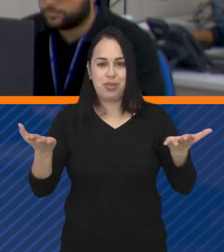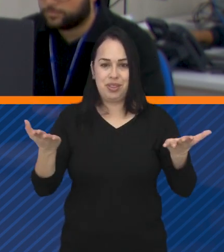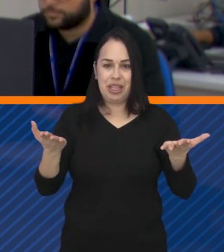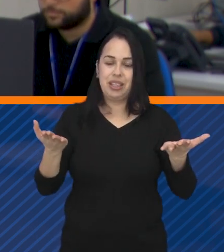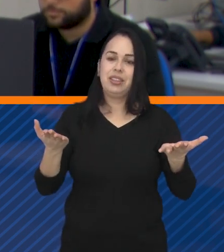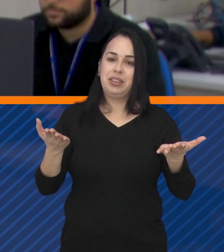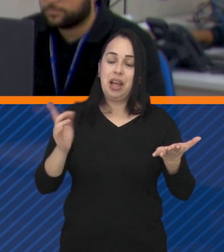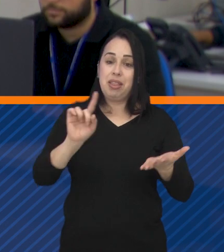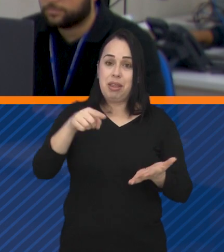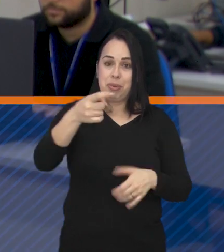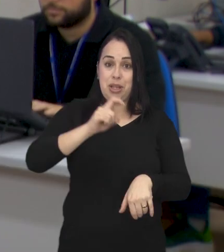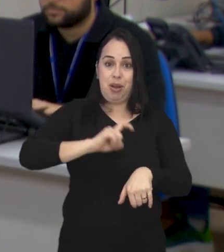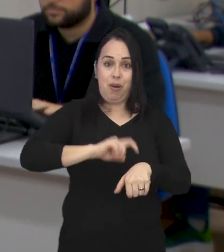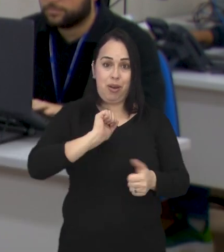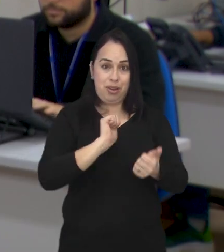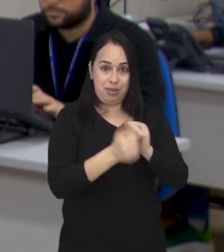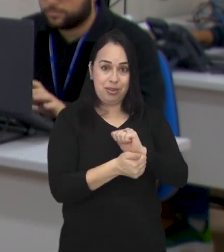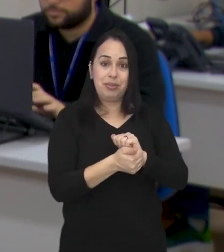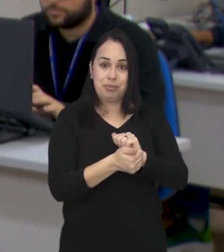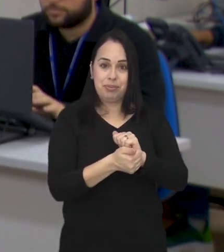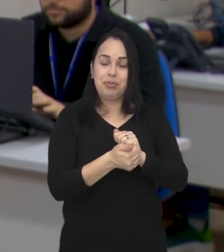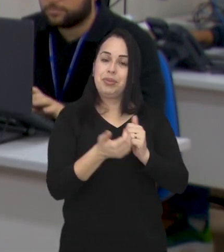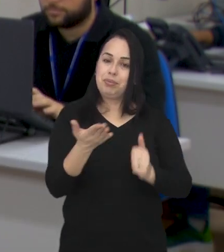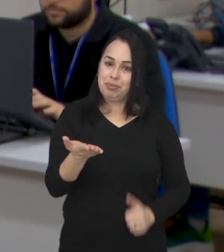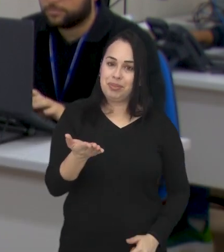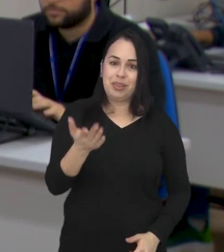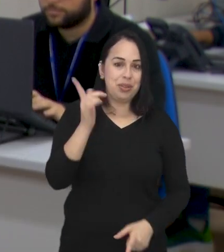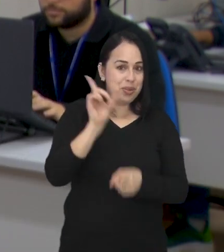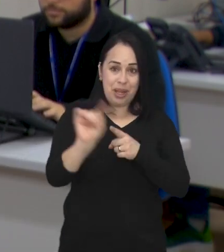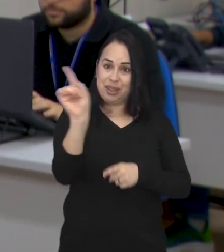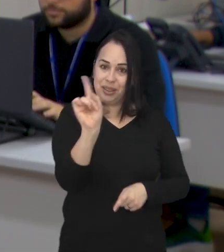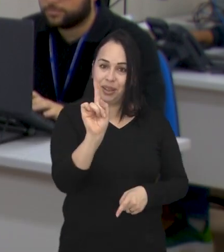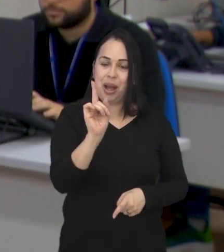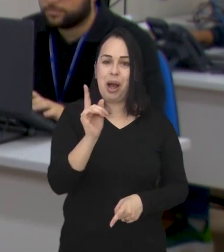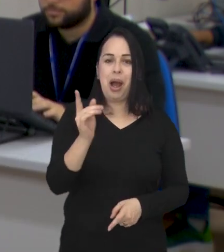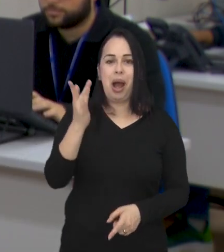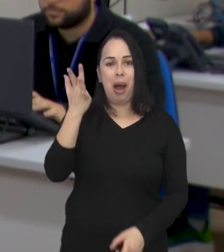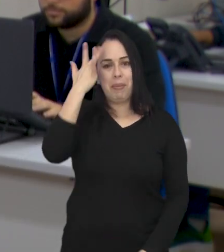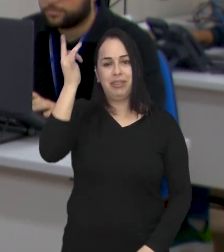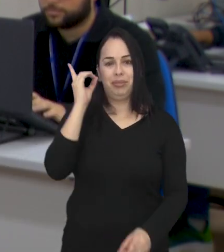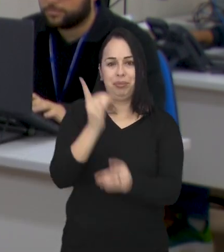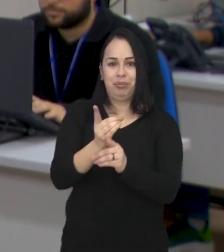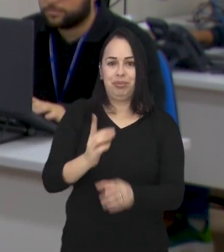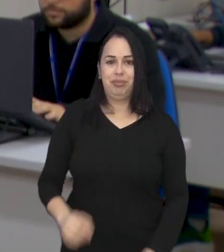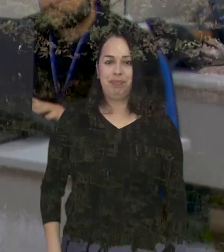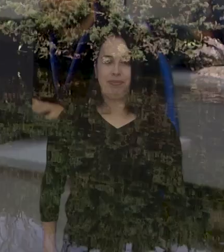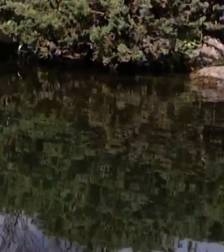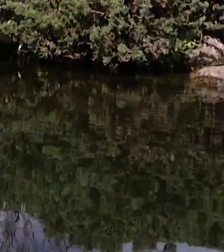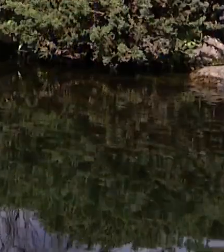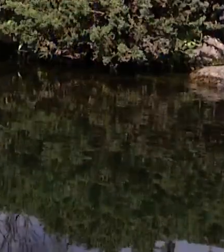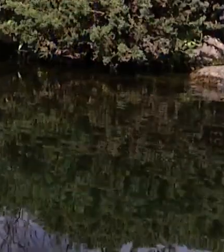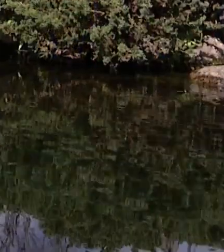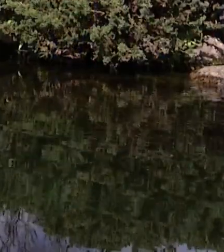qualidade para você, viu? Já já tem Hora do Esporte aqui na TV Câmara, então não sai daí, até amanhã!